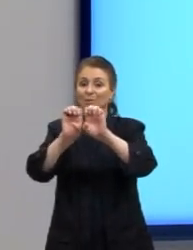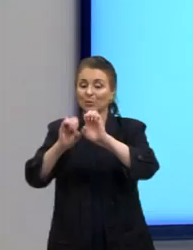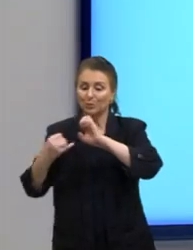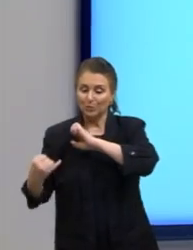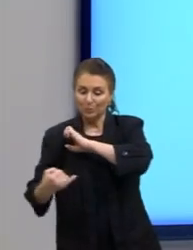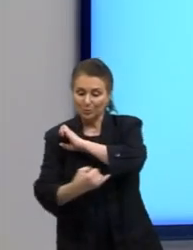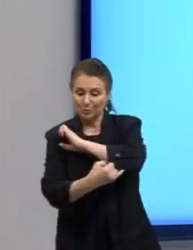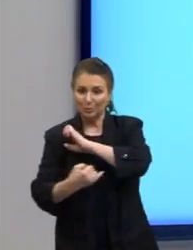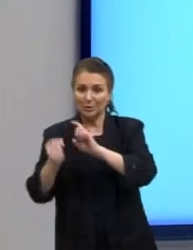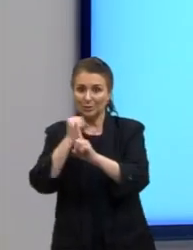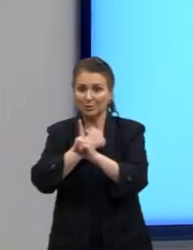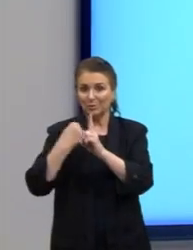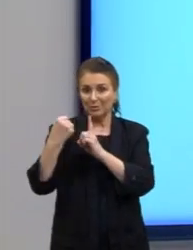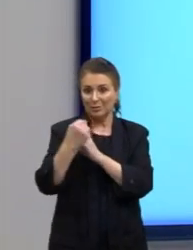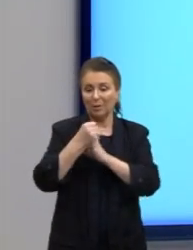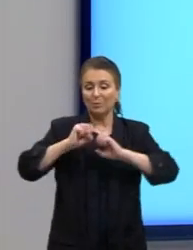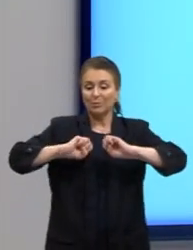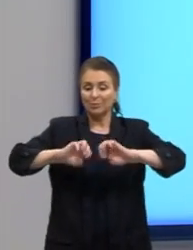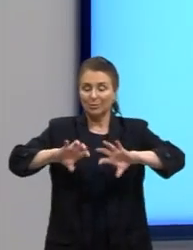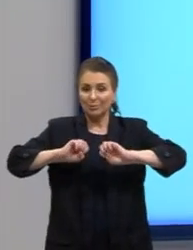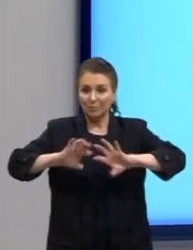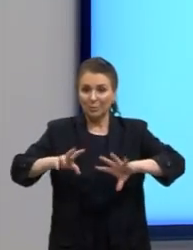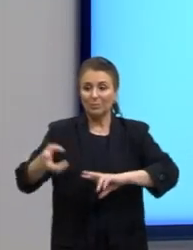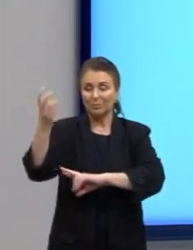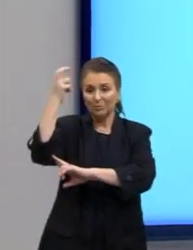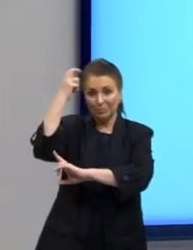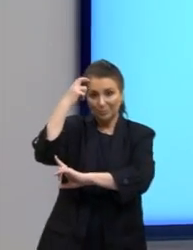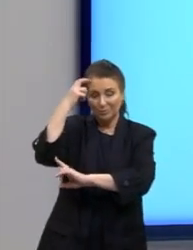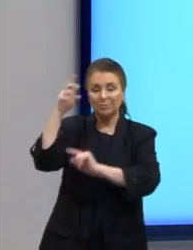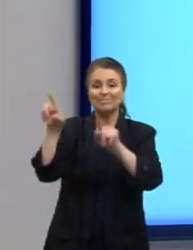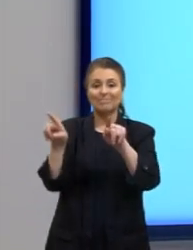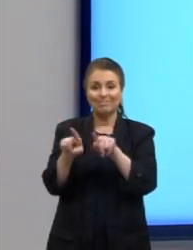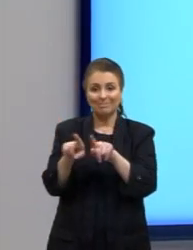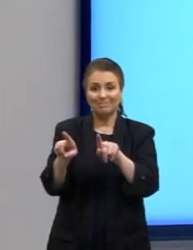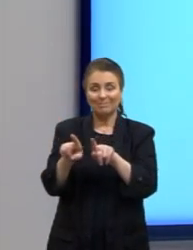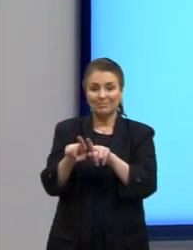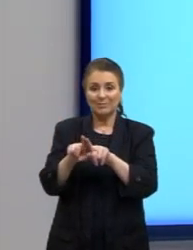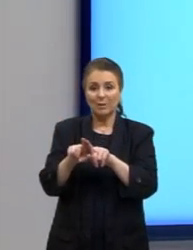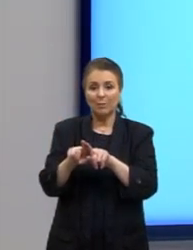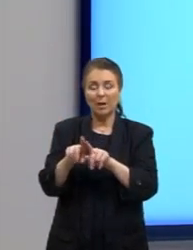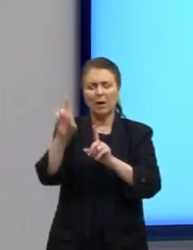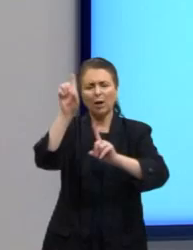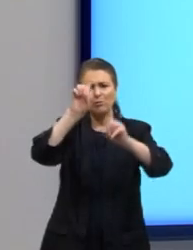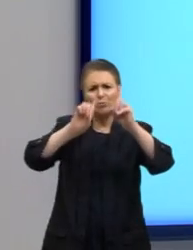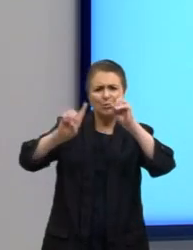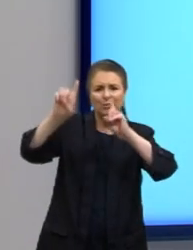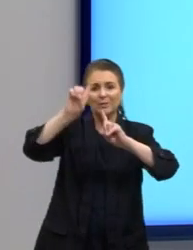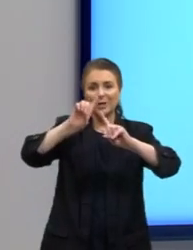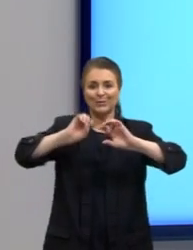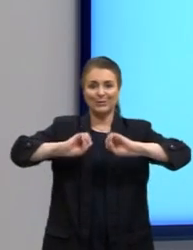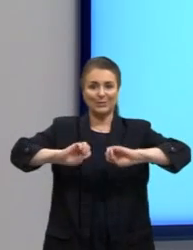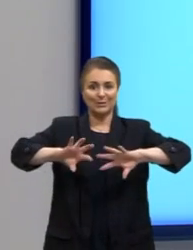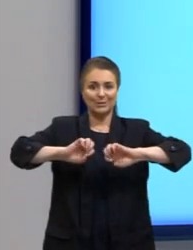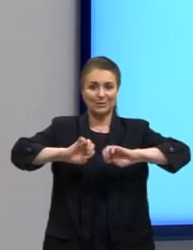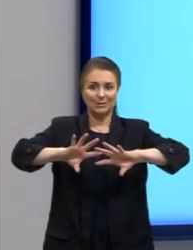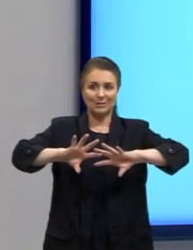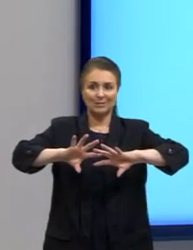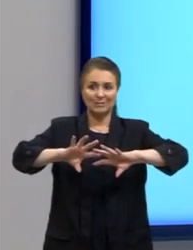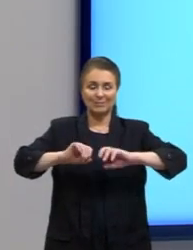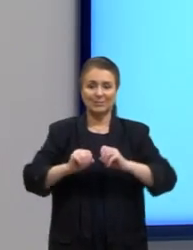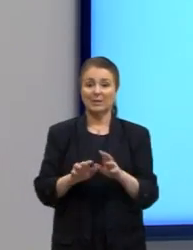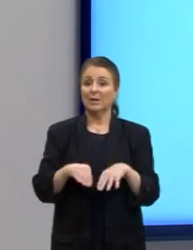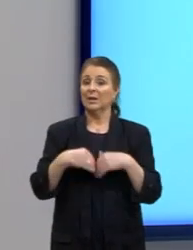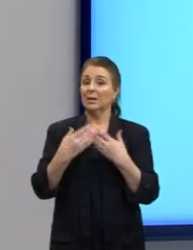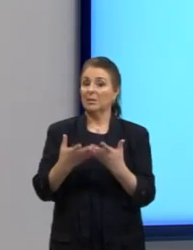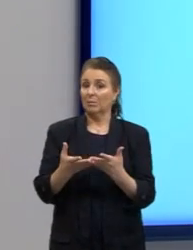destina à educação à cultura e ao entretenimento educativo então